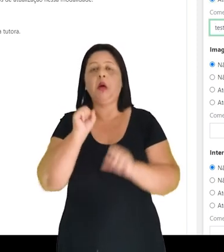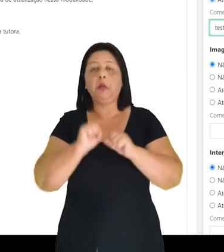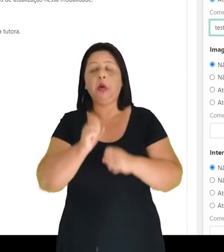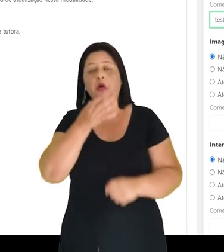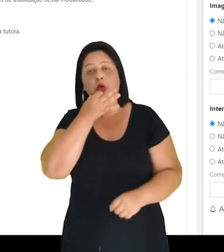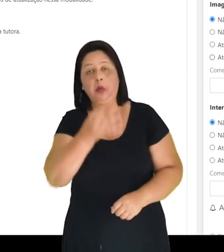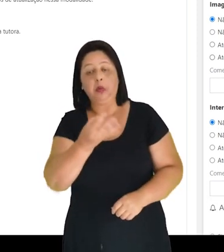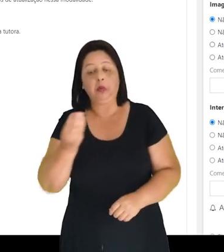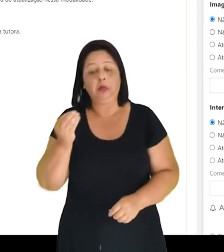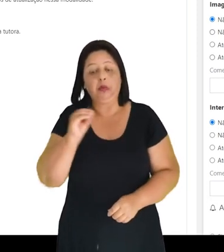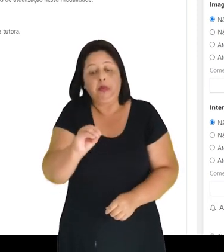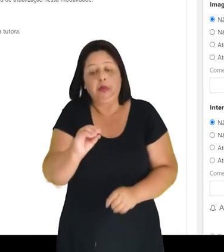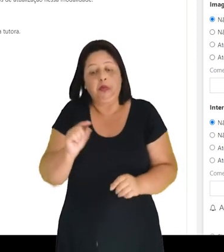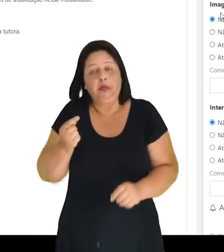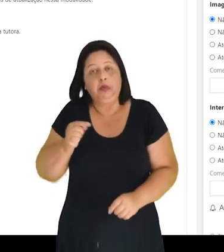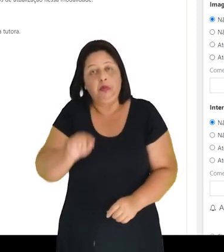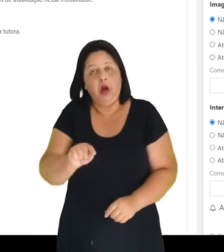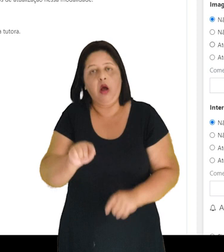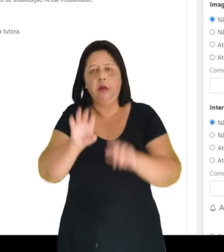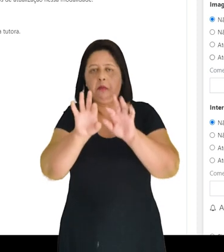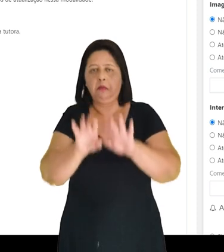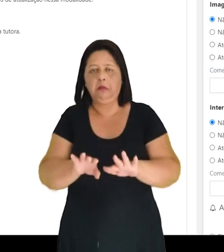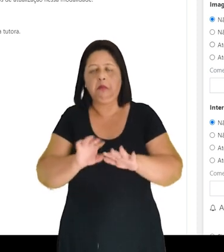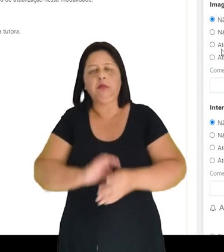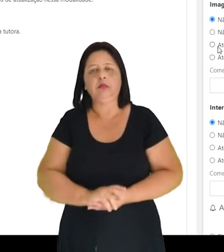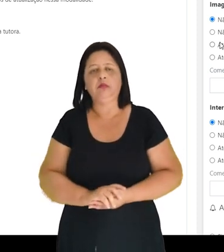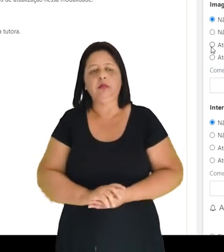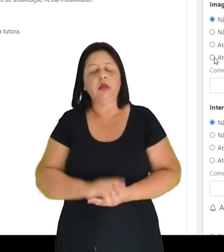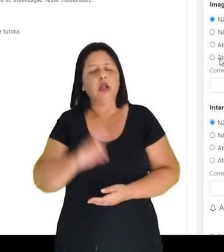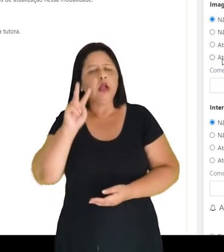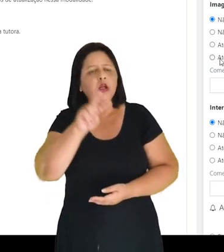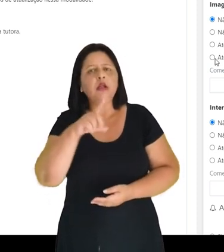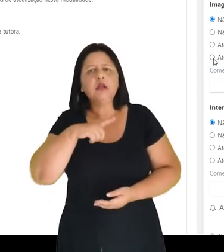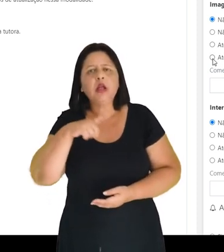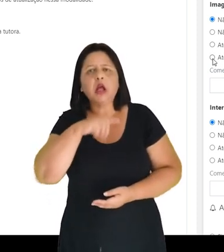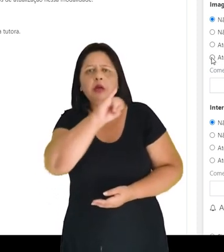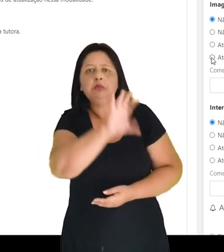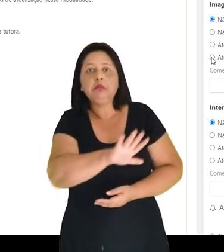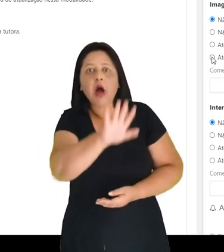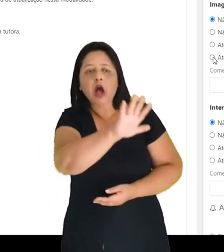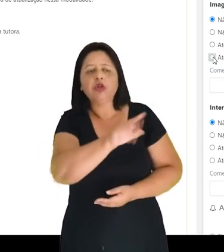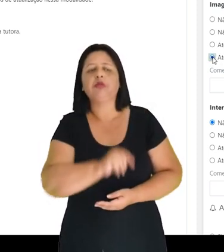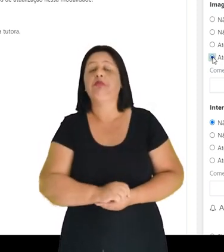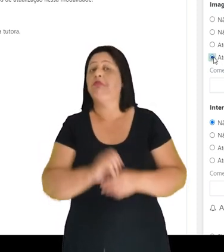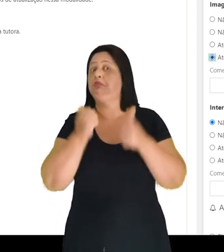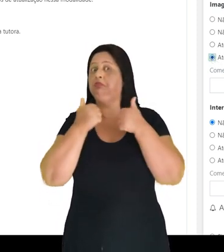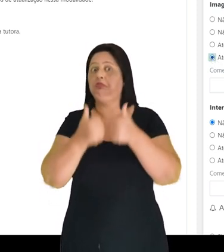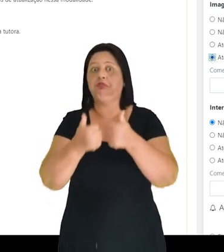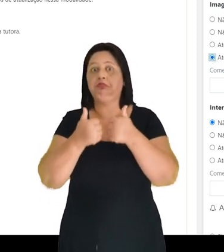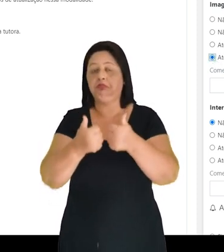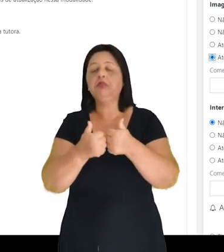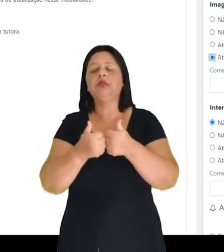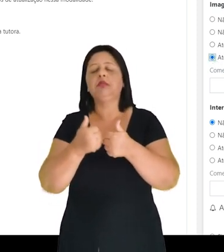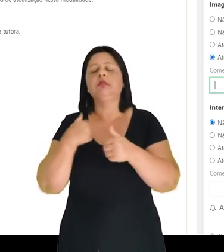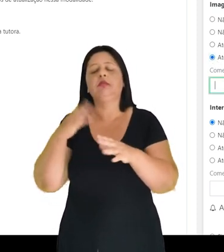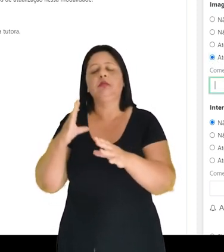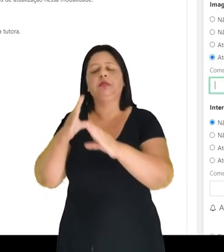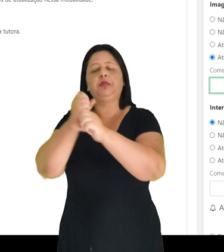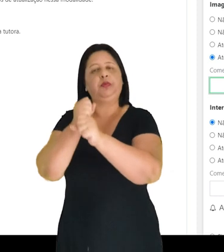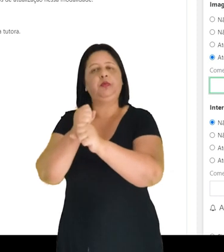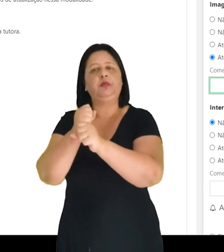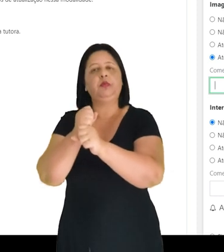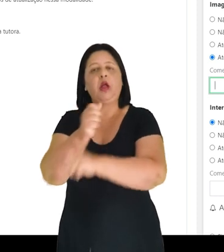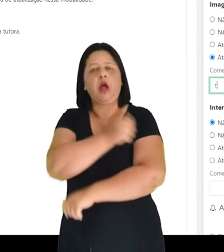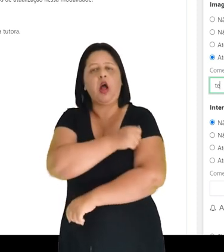comentário opcional aqui. Com relação à imagem, eu vou considerar também que ela atendeu plenamente. Plenamente, também